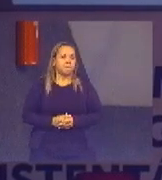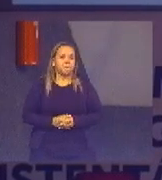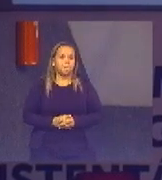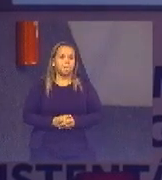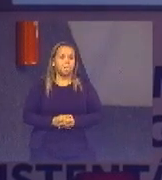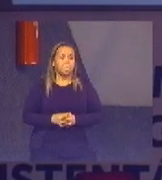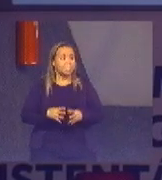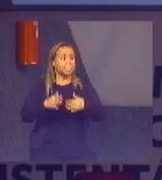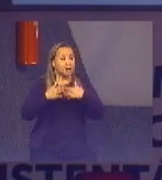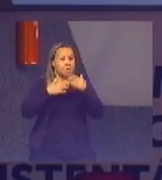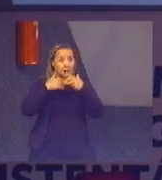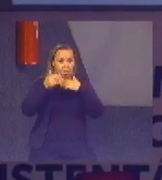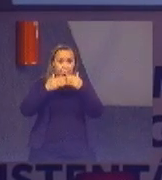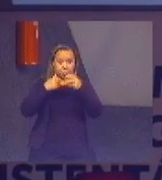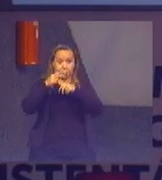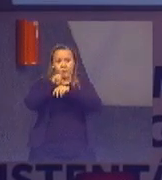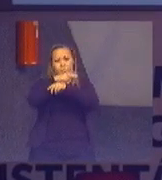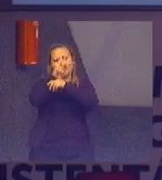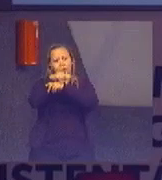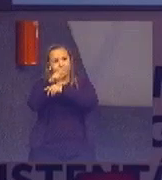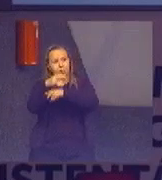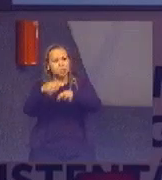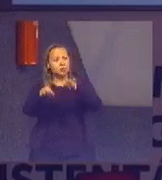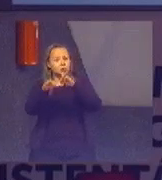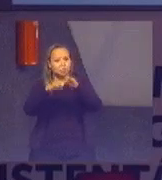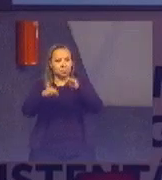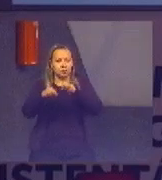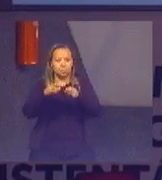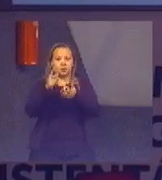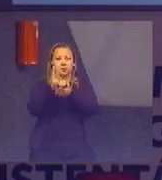Aí, sobre contratos de vigilância armada e desarmada.